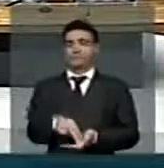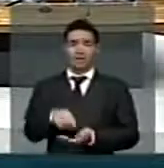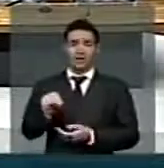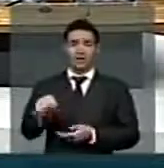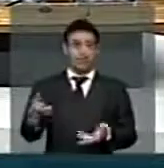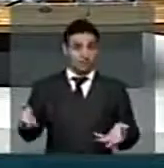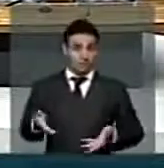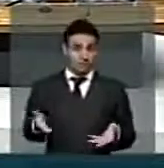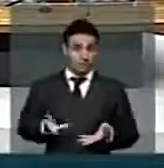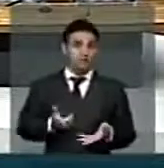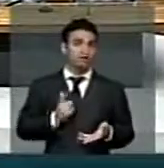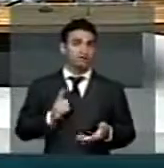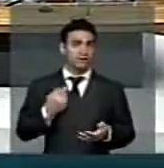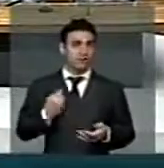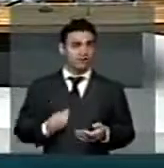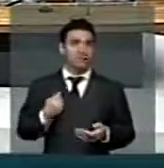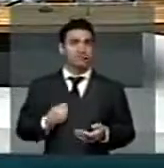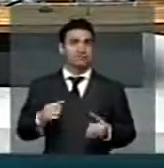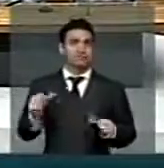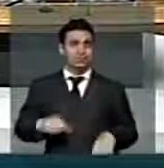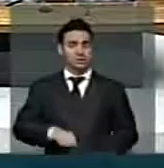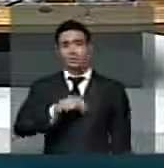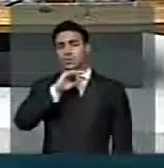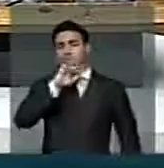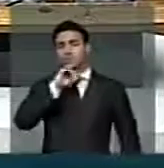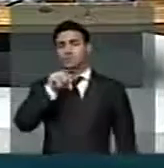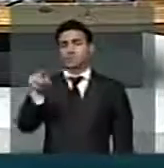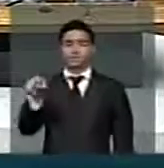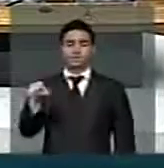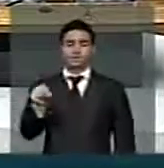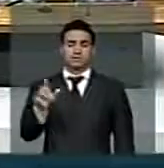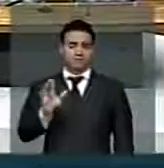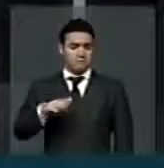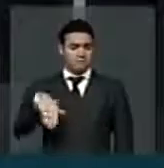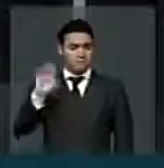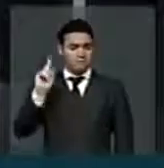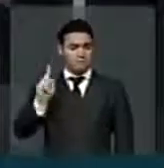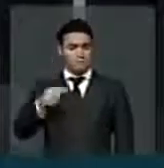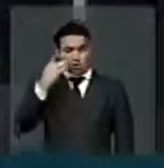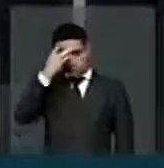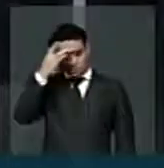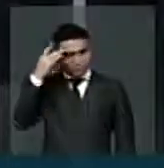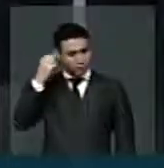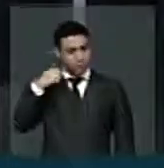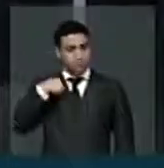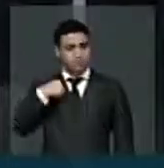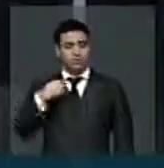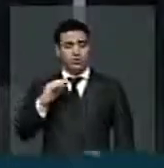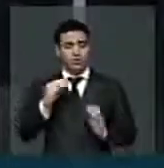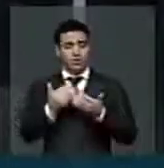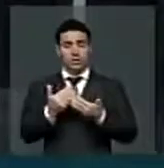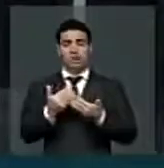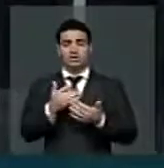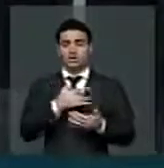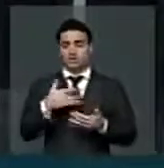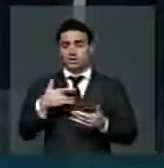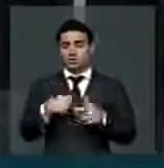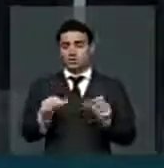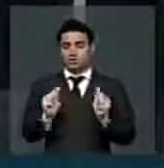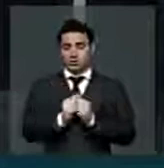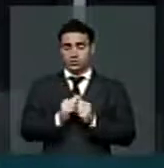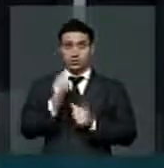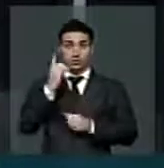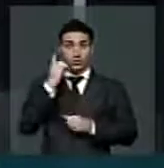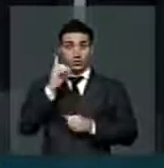uma situação insuportável. Mais de mil agentes comunitários de saúde estavam lá com o deputado Domingos Dutra,